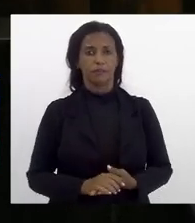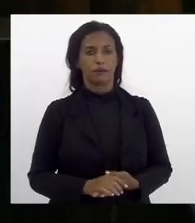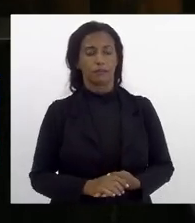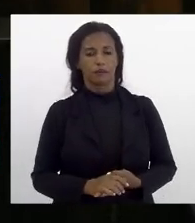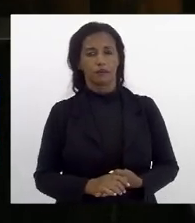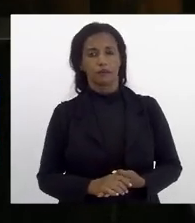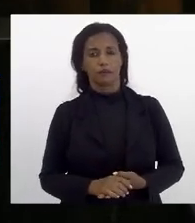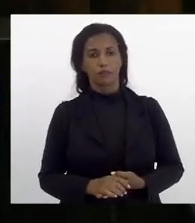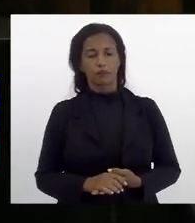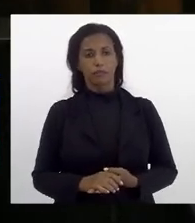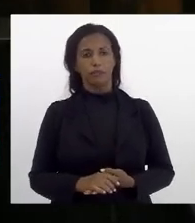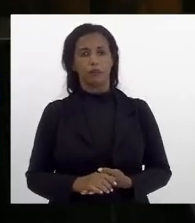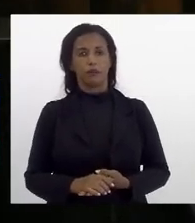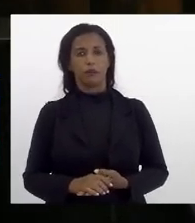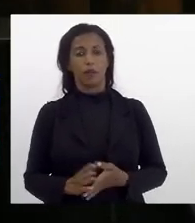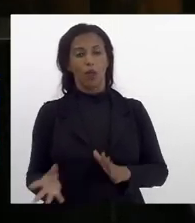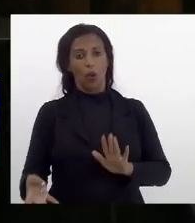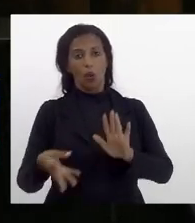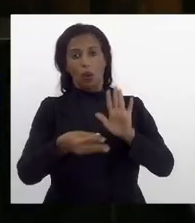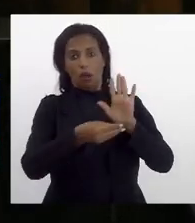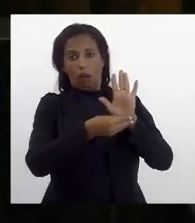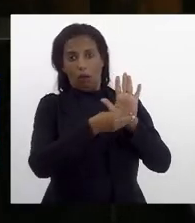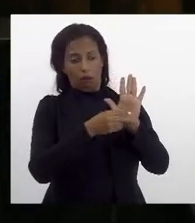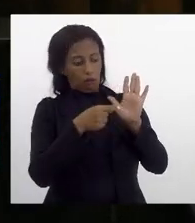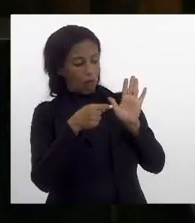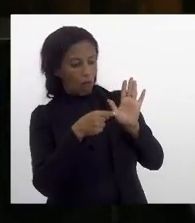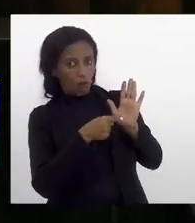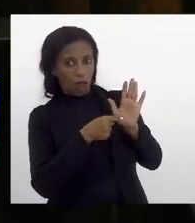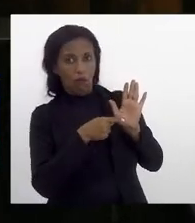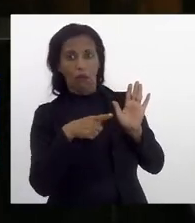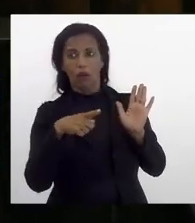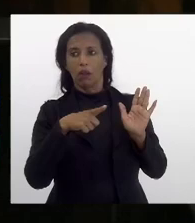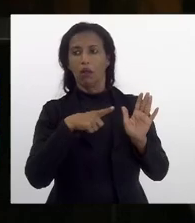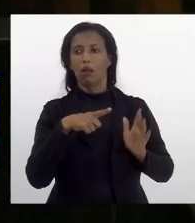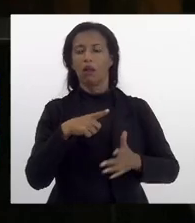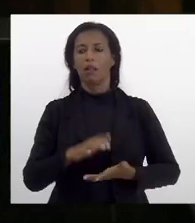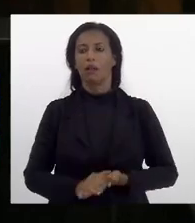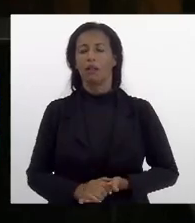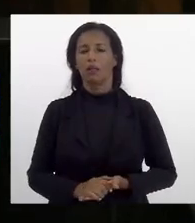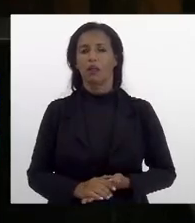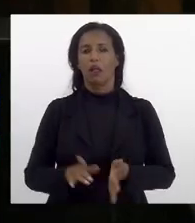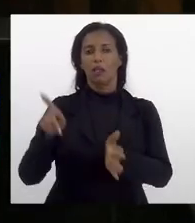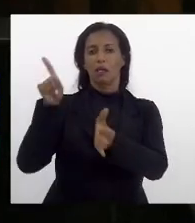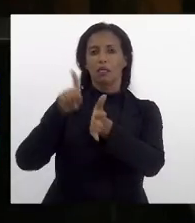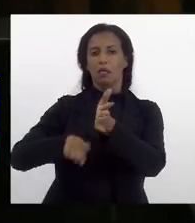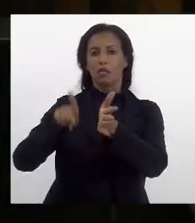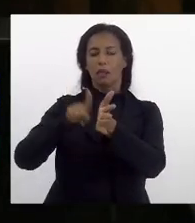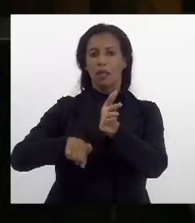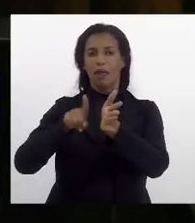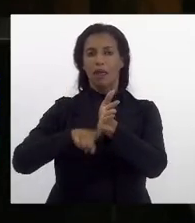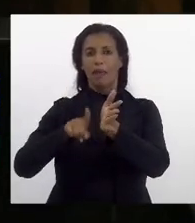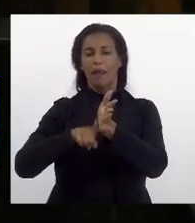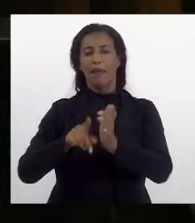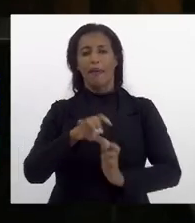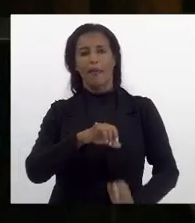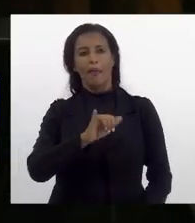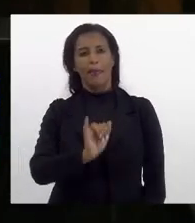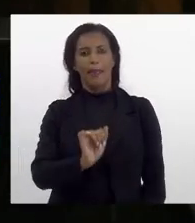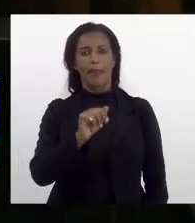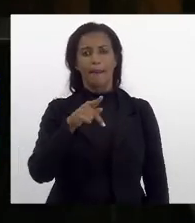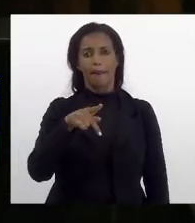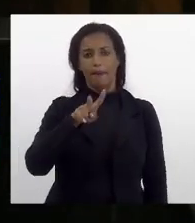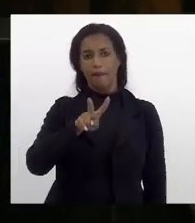colocamos lá claramente que os débitos de IPVA